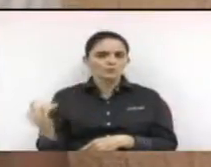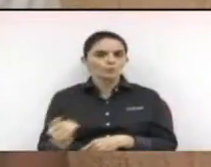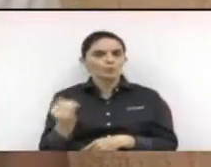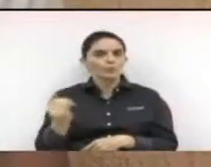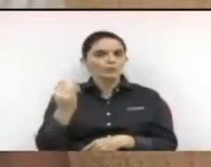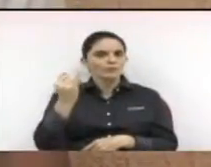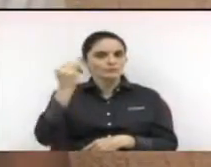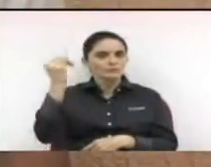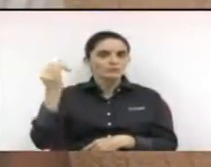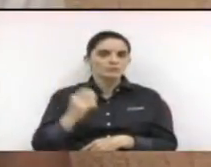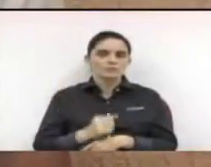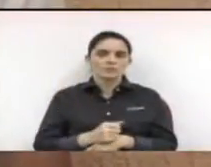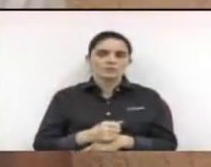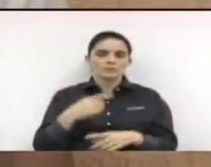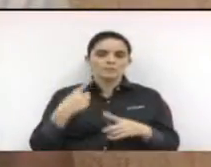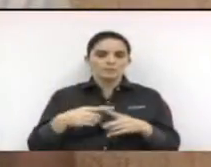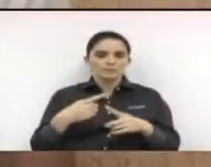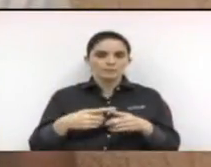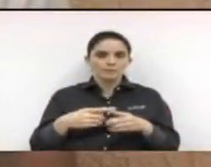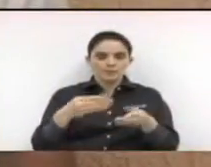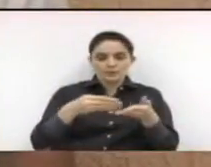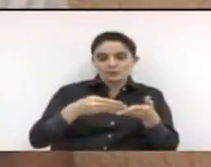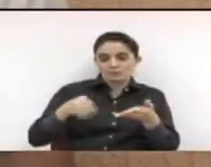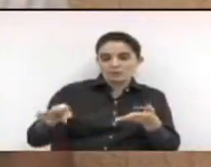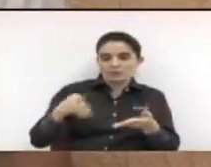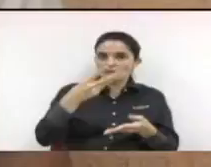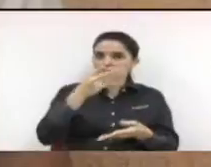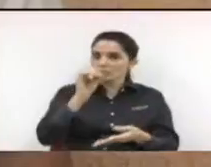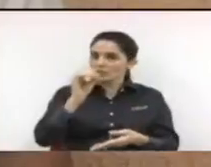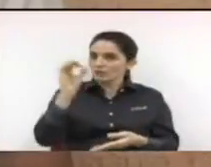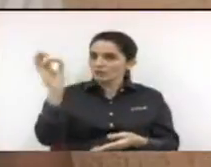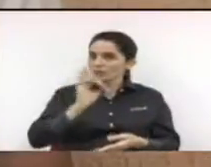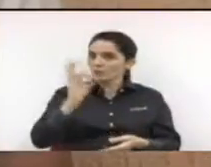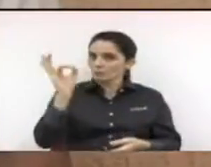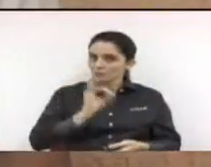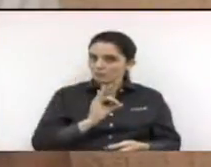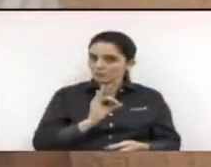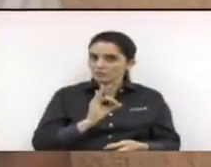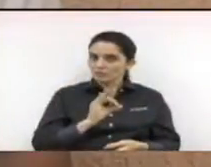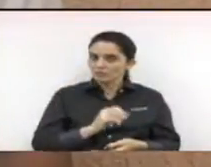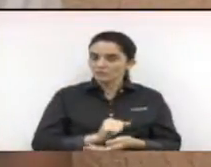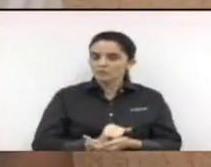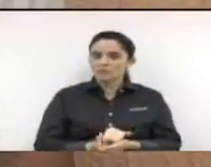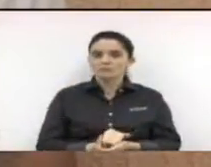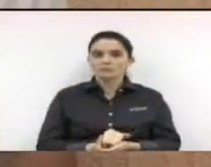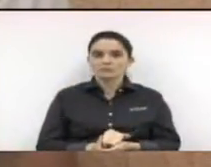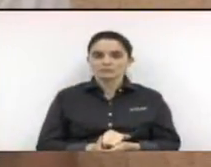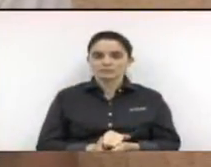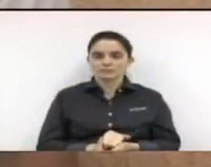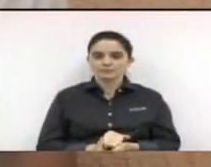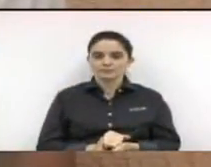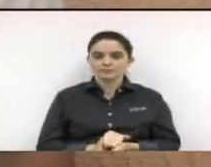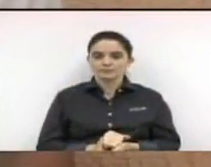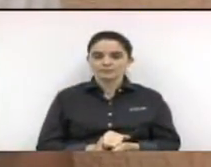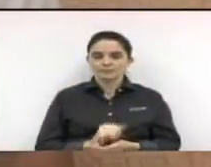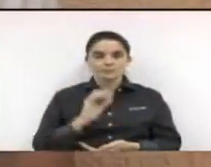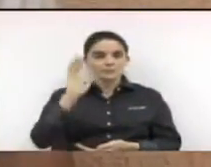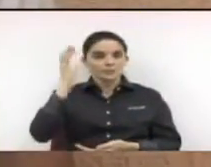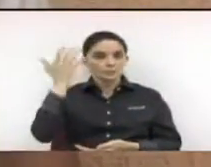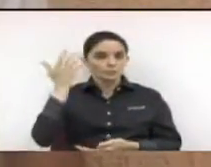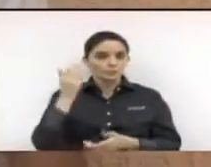do orçamento, a corda vai arrebentar, não é nos empresários. Empresários vivem de lucro,